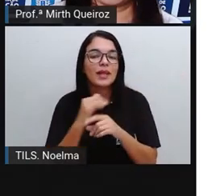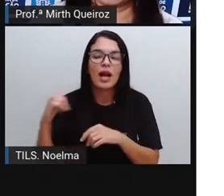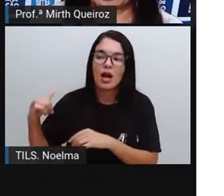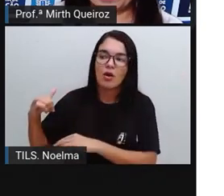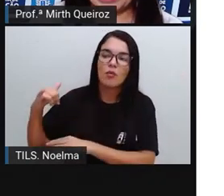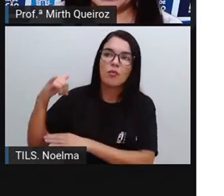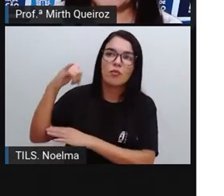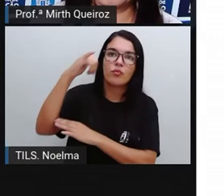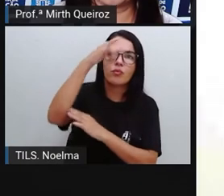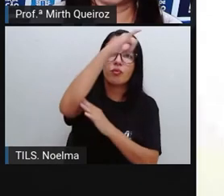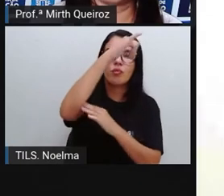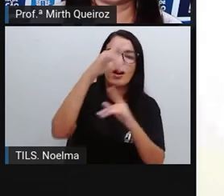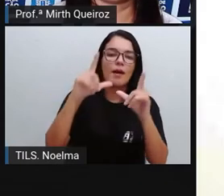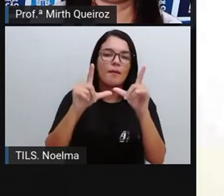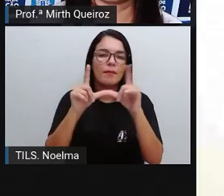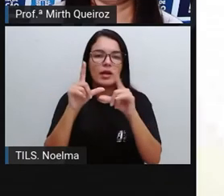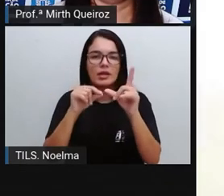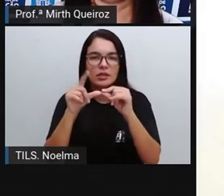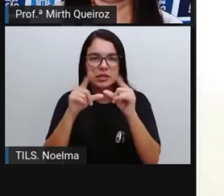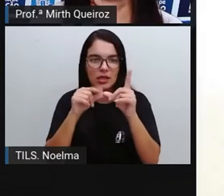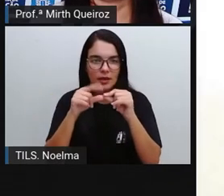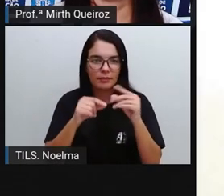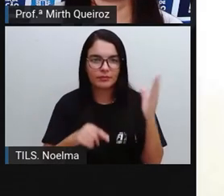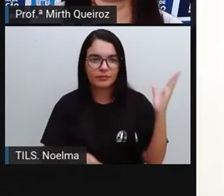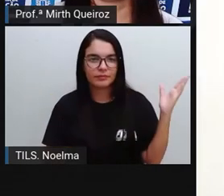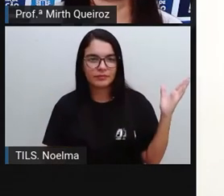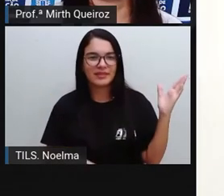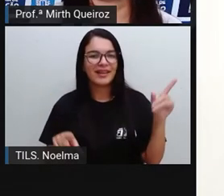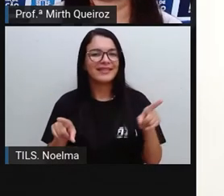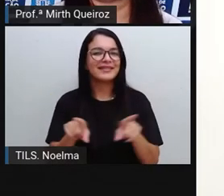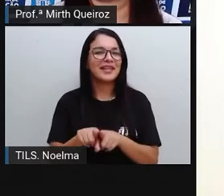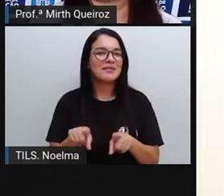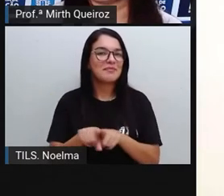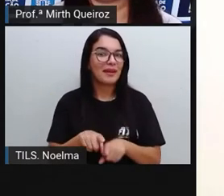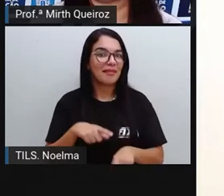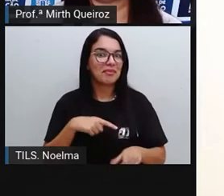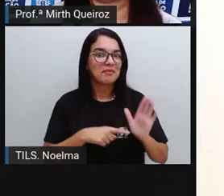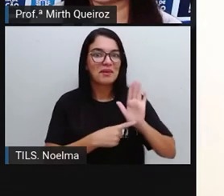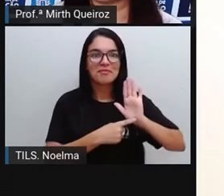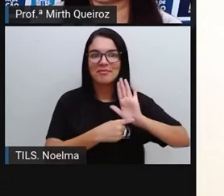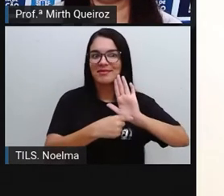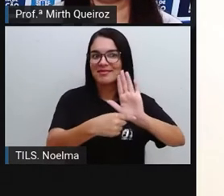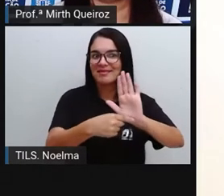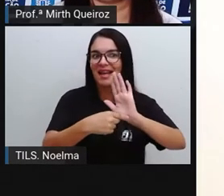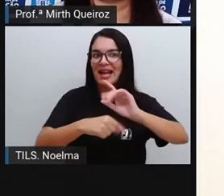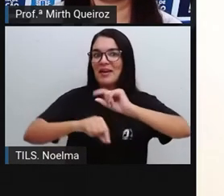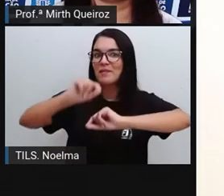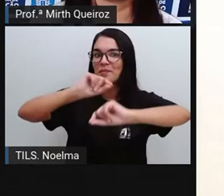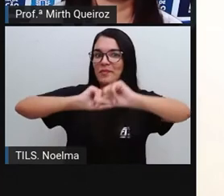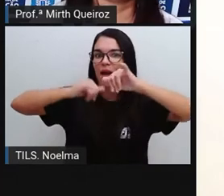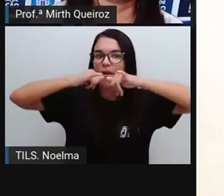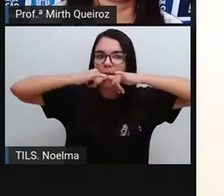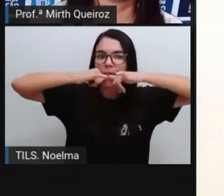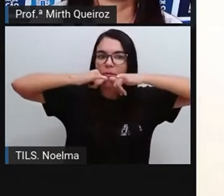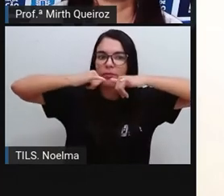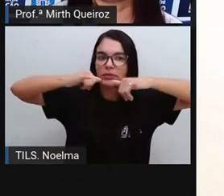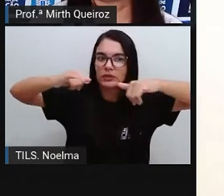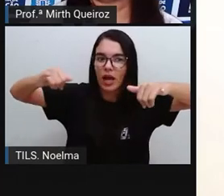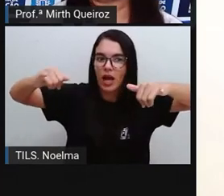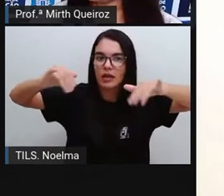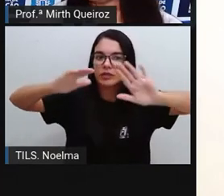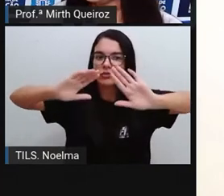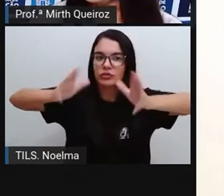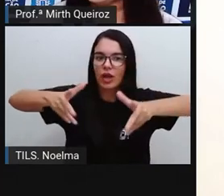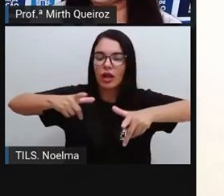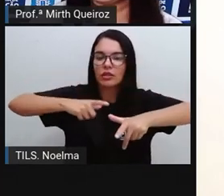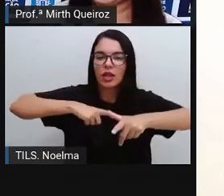aeroporto de Brasília. Brito, ele também teve destaque na área publicitária. Como eu disse para vocês, é onde ele